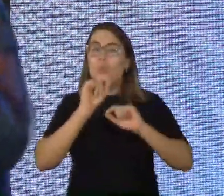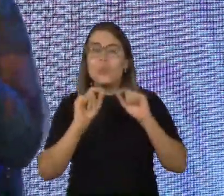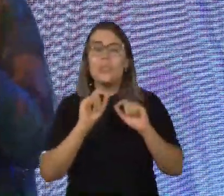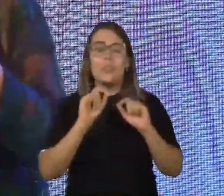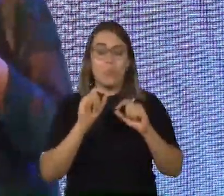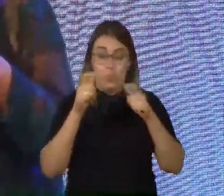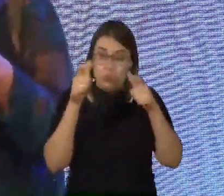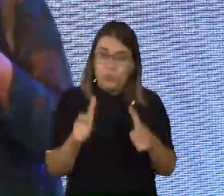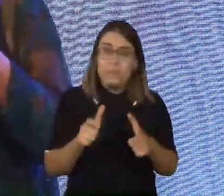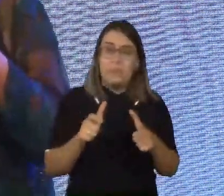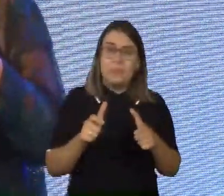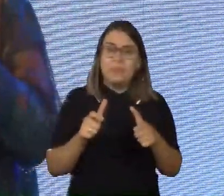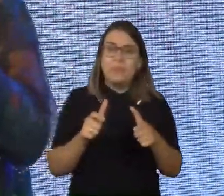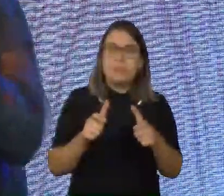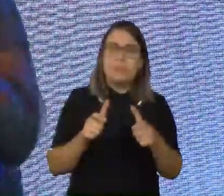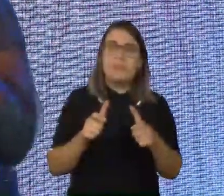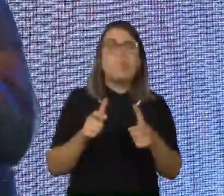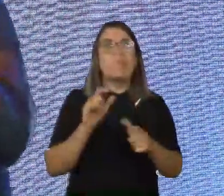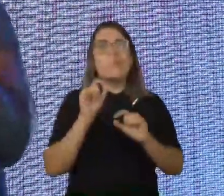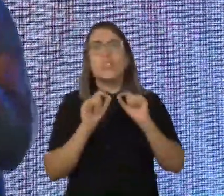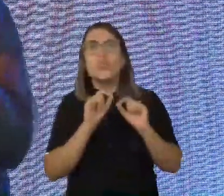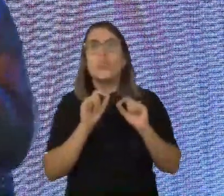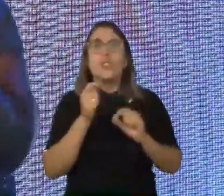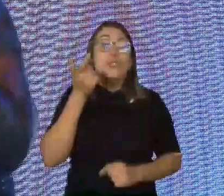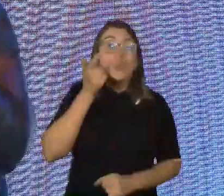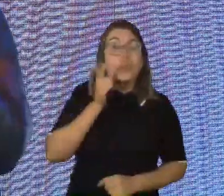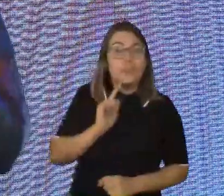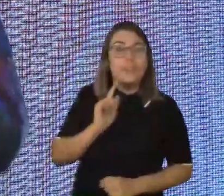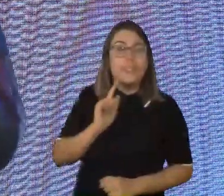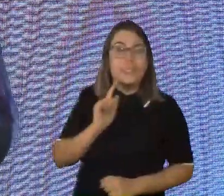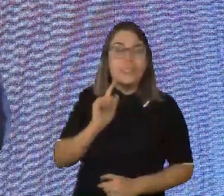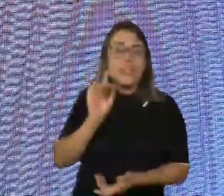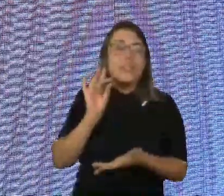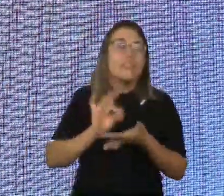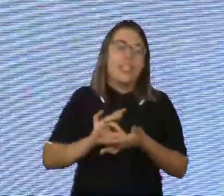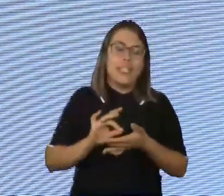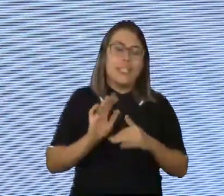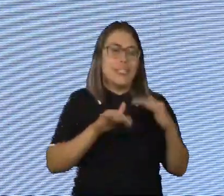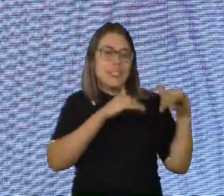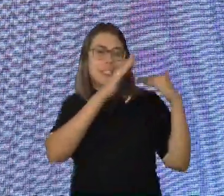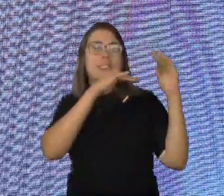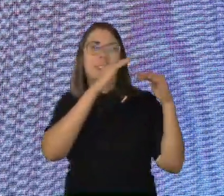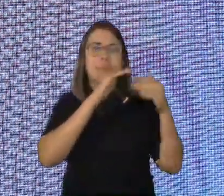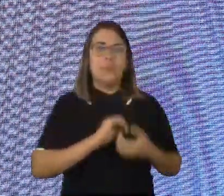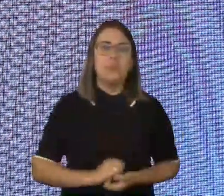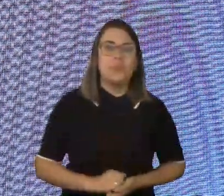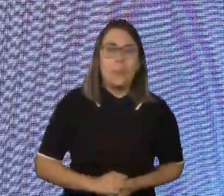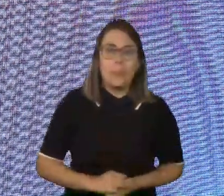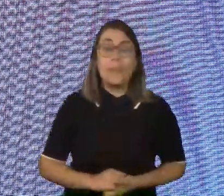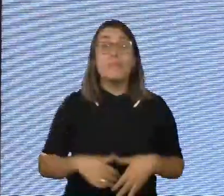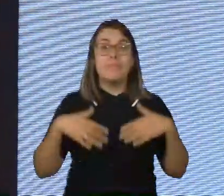um ambiente que faça com que as crianças possam crescer com esse tal empoderamento.